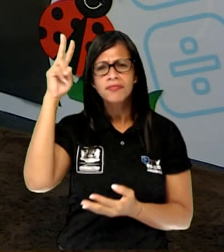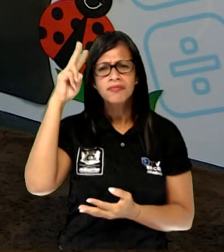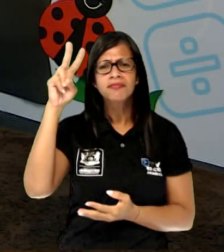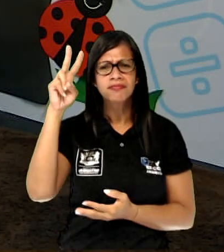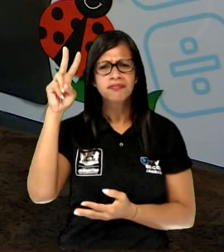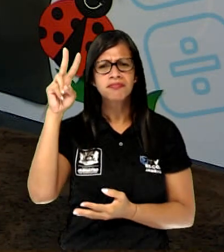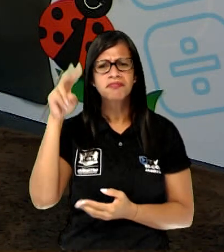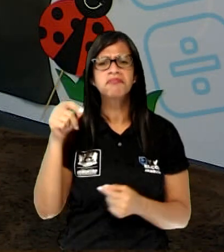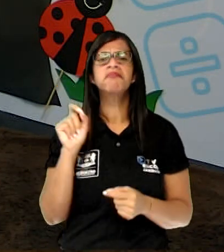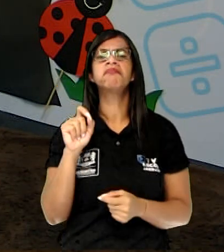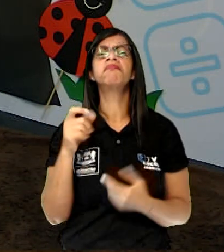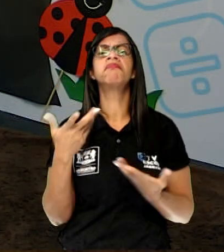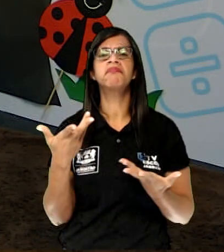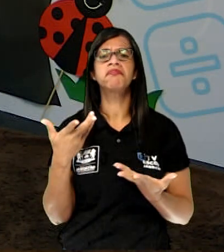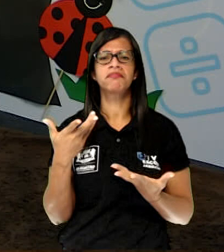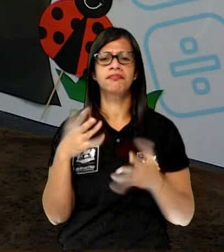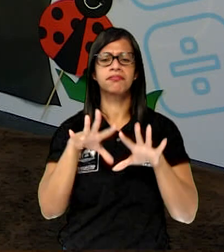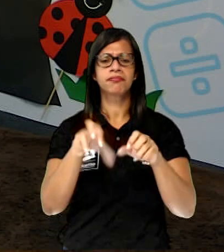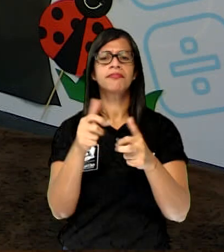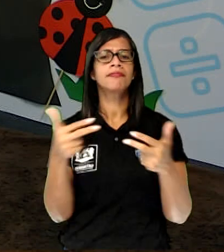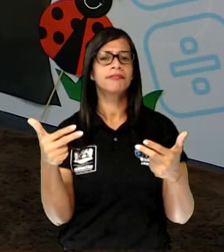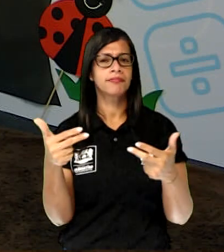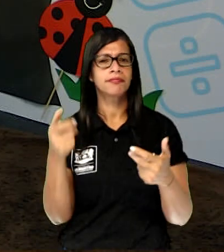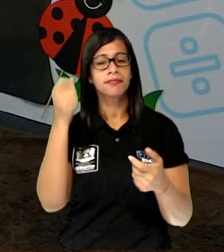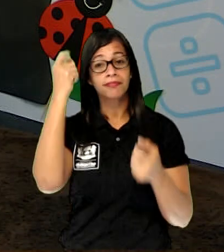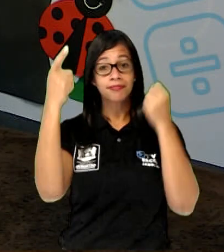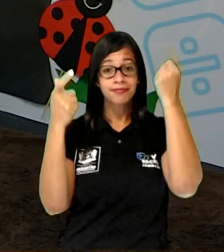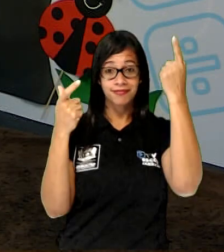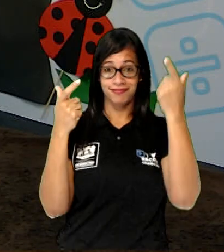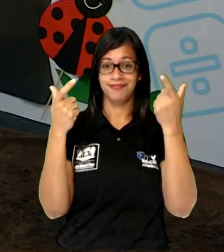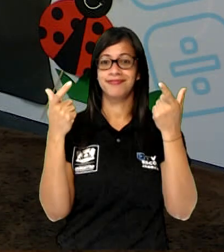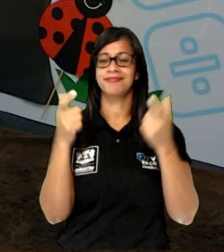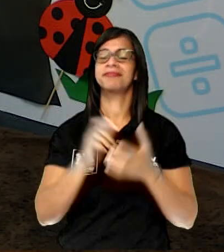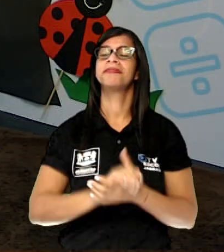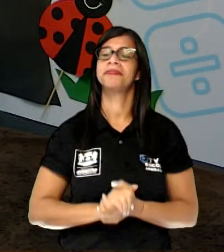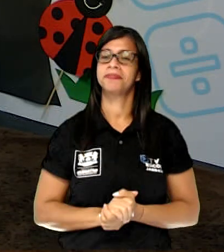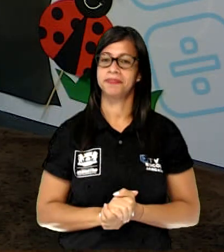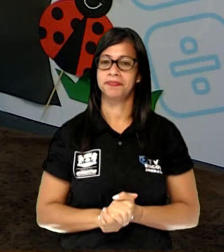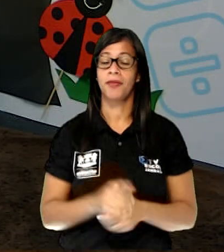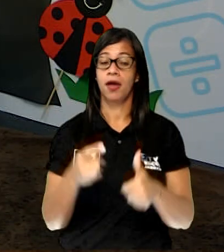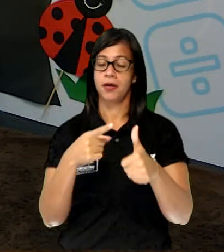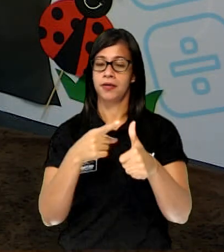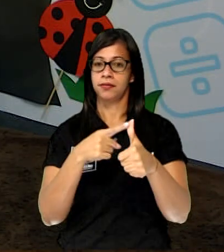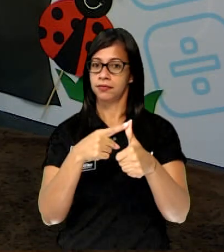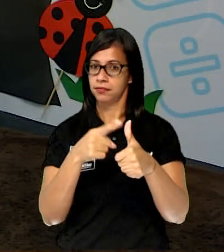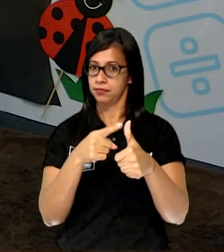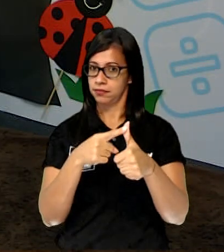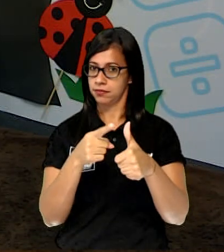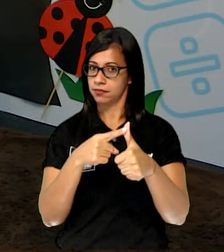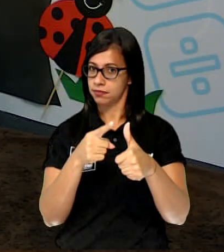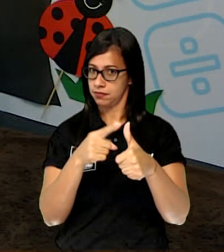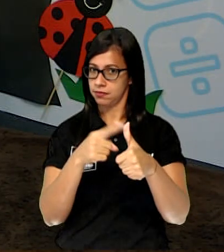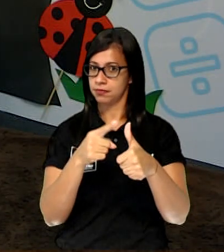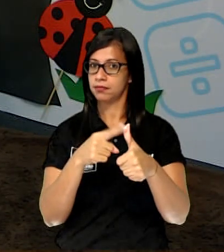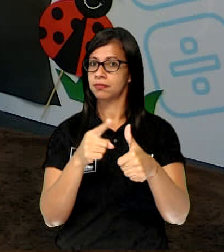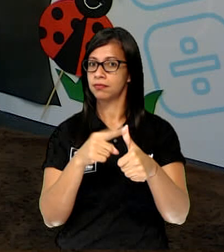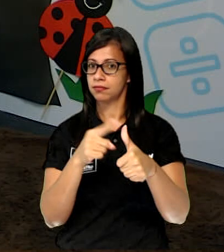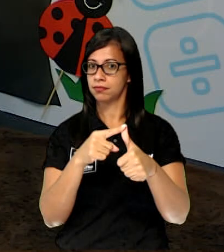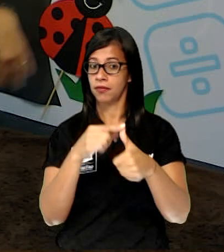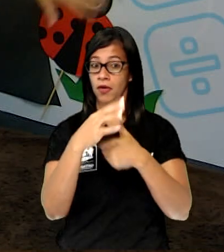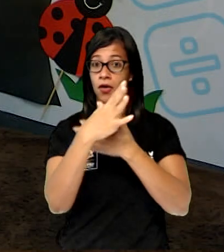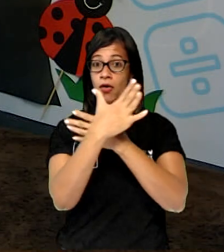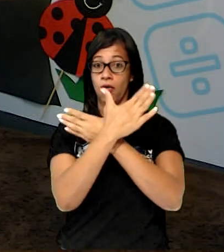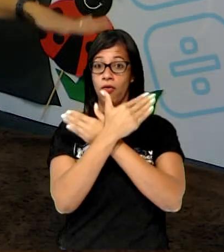animais. E eu vou dar algumas dicas. Bom, o primeiro é uma ave. Tem bico,